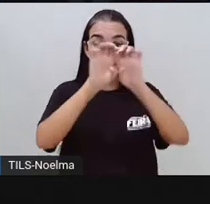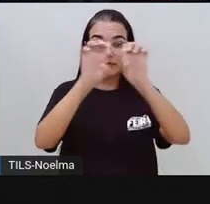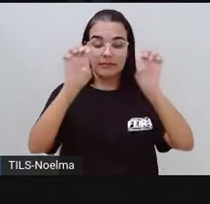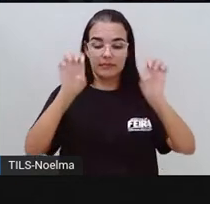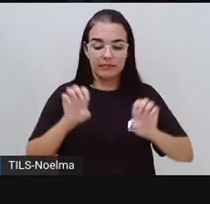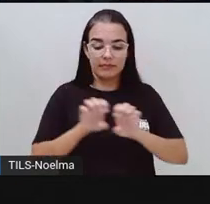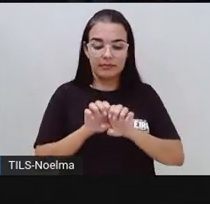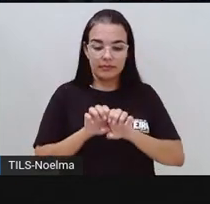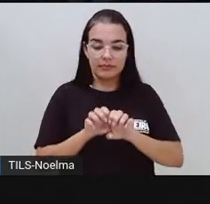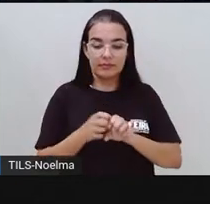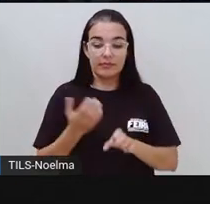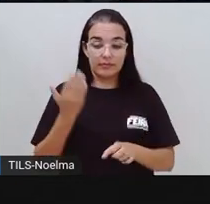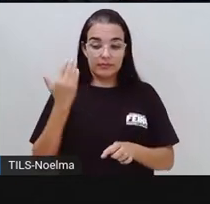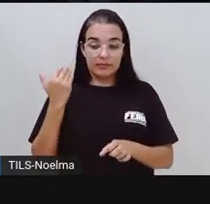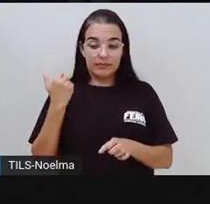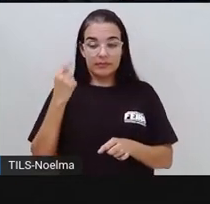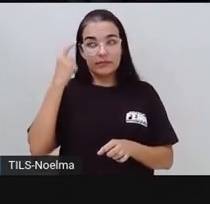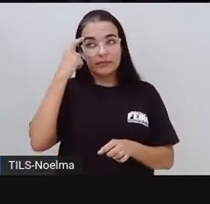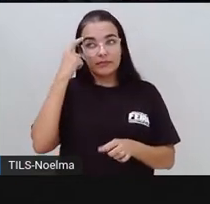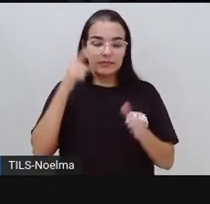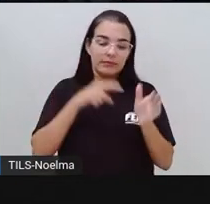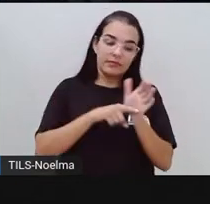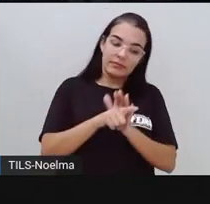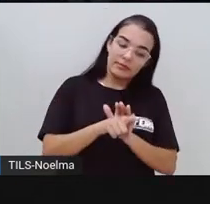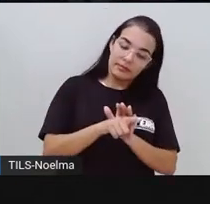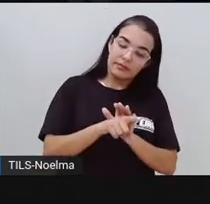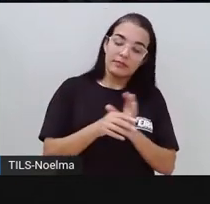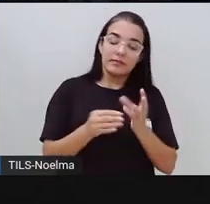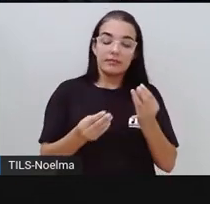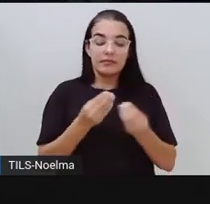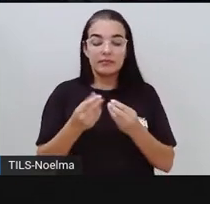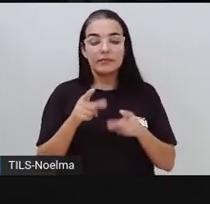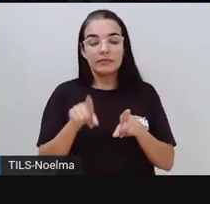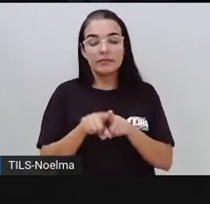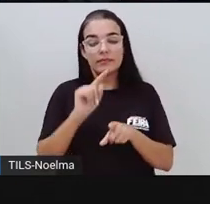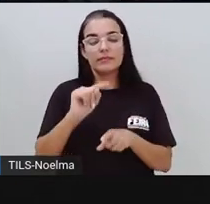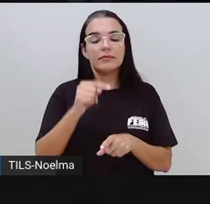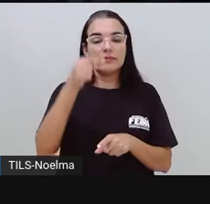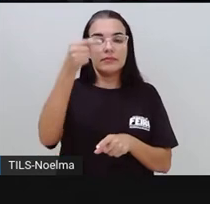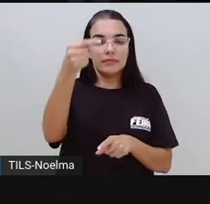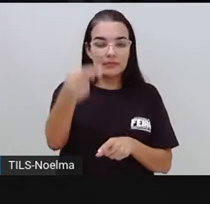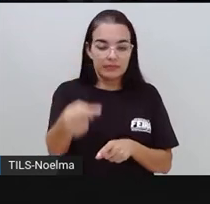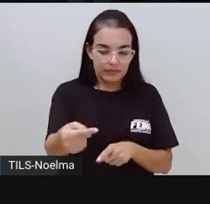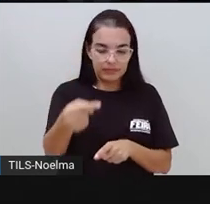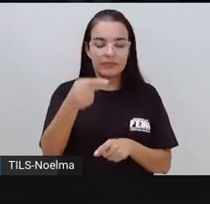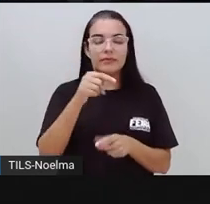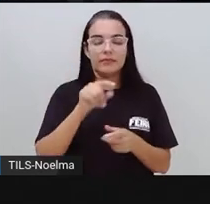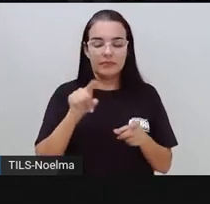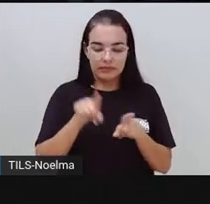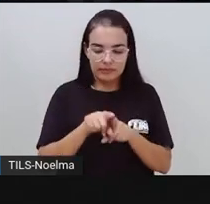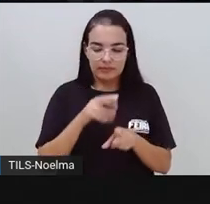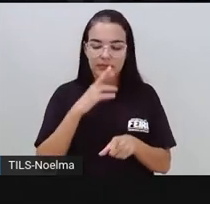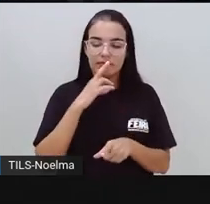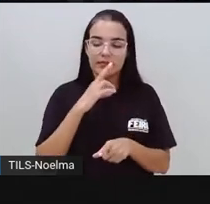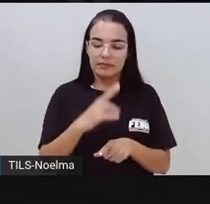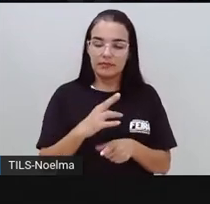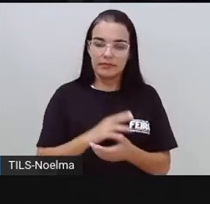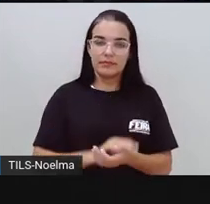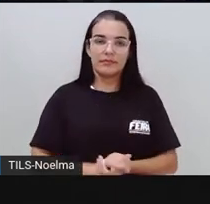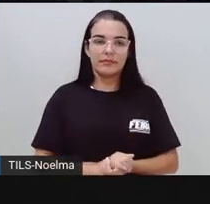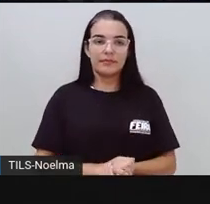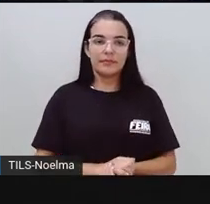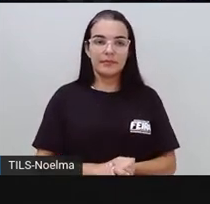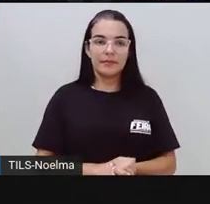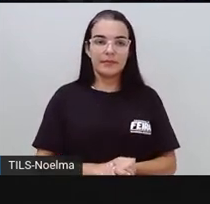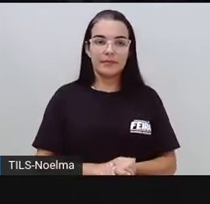perguntas, quanto também depois, né? Quando se vai produzir o texto, é a partir das respostas que foram dadas.